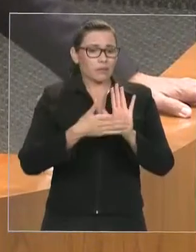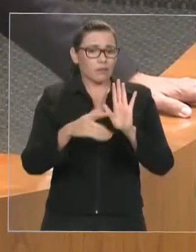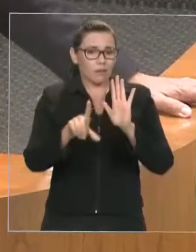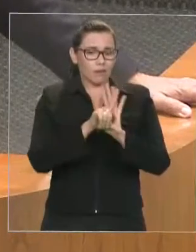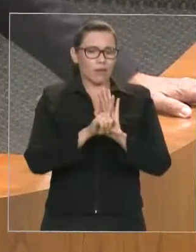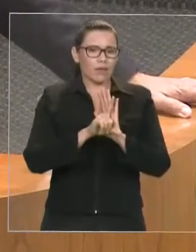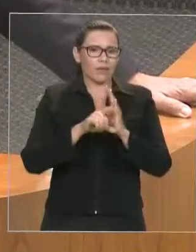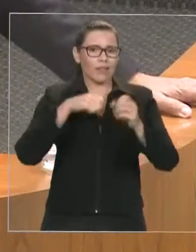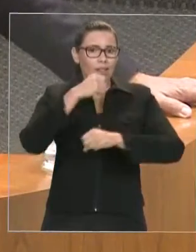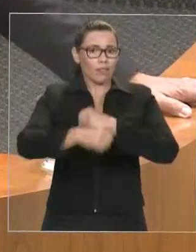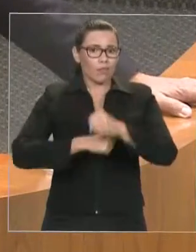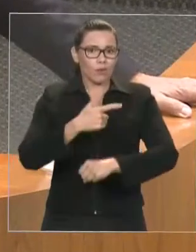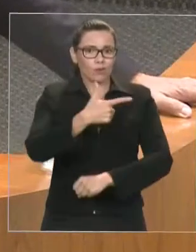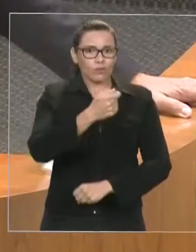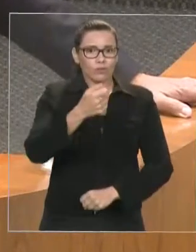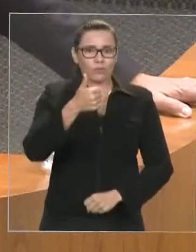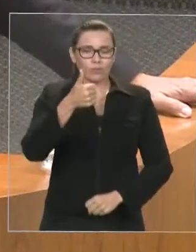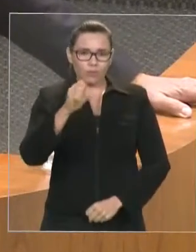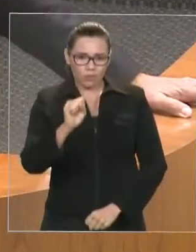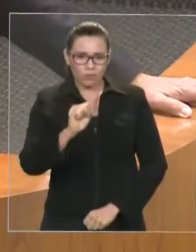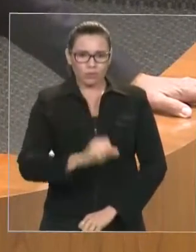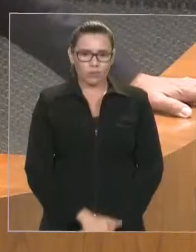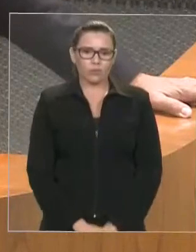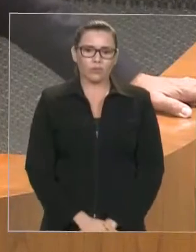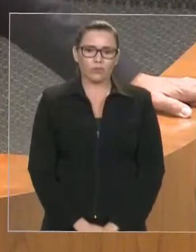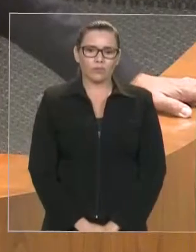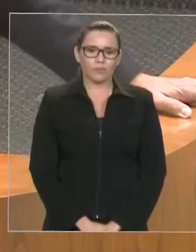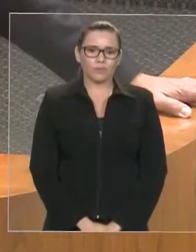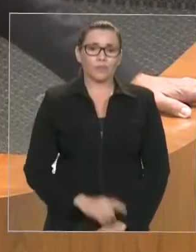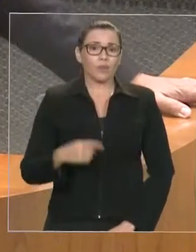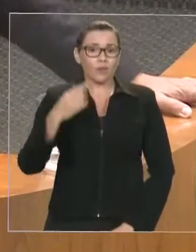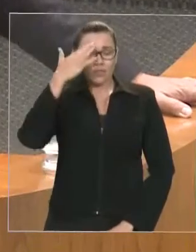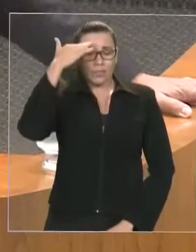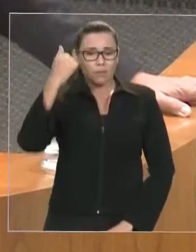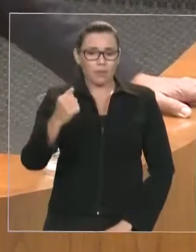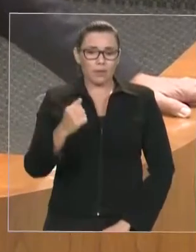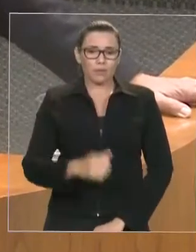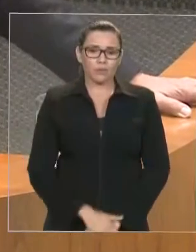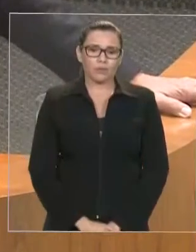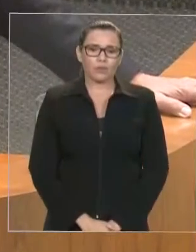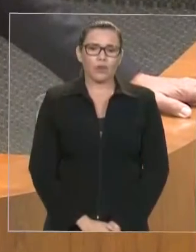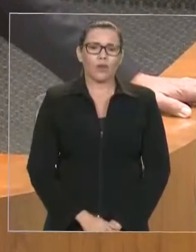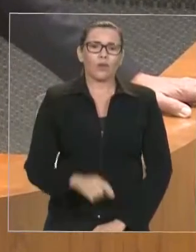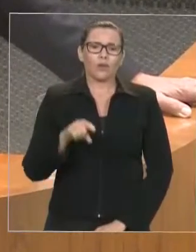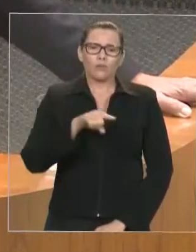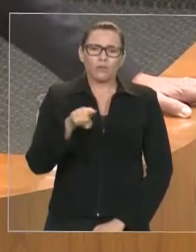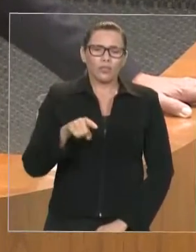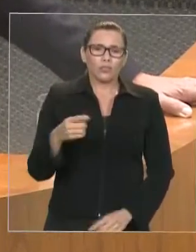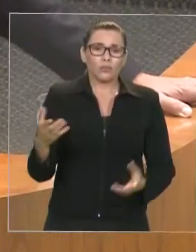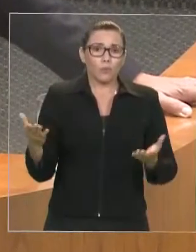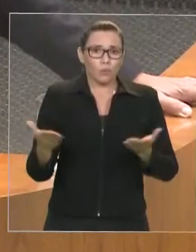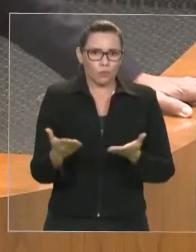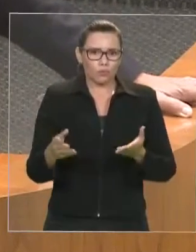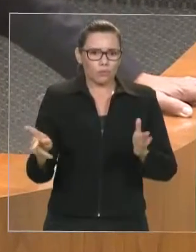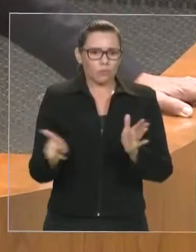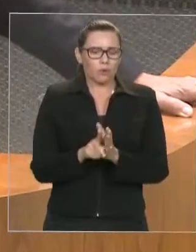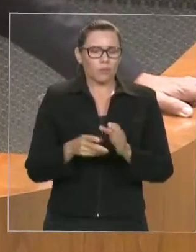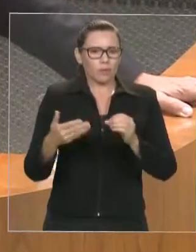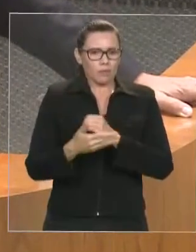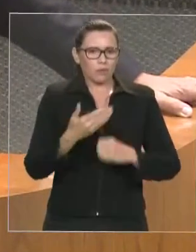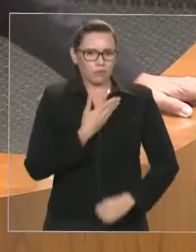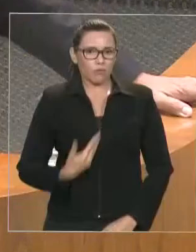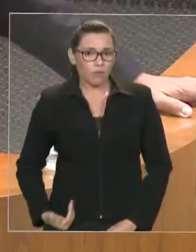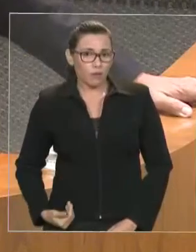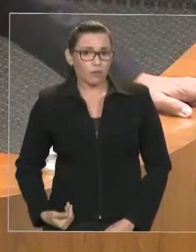quem será o próximo governo. Mas sabemos de uma coisa, os que estão em situação hoje, podem ser oposição amanhã. Os que são